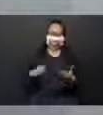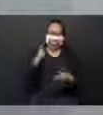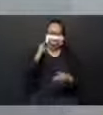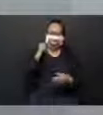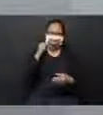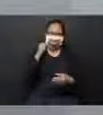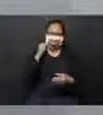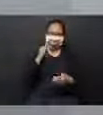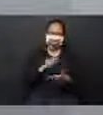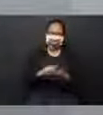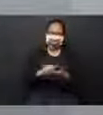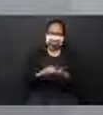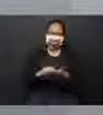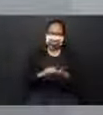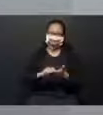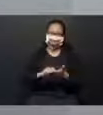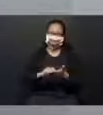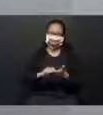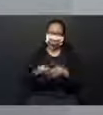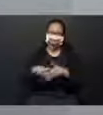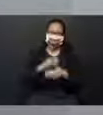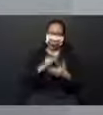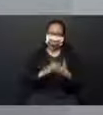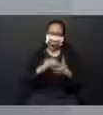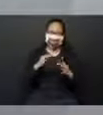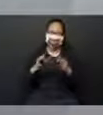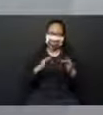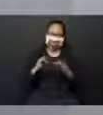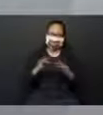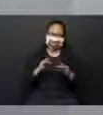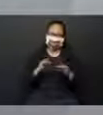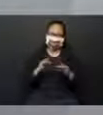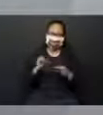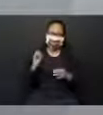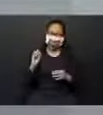lápis, borracha, tudo organizadinho, hein, turma?